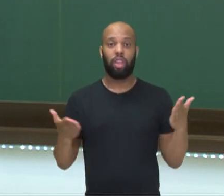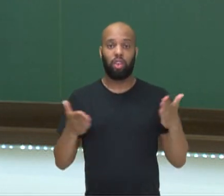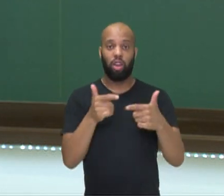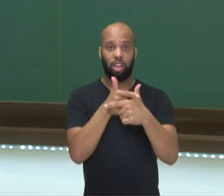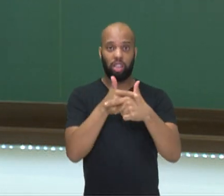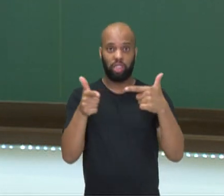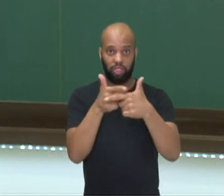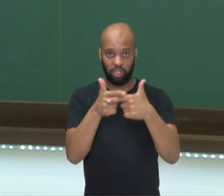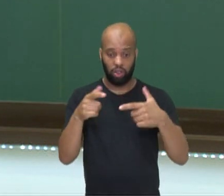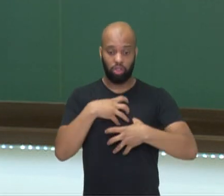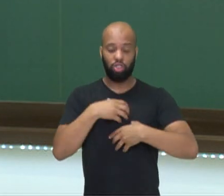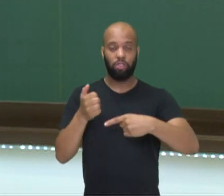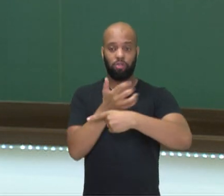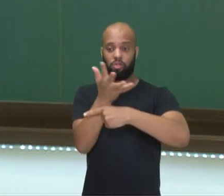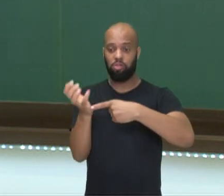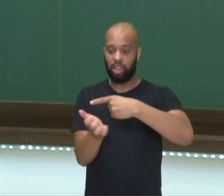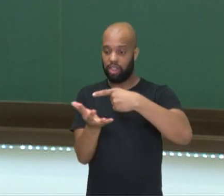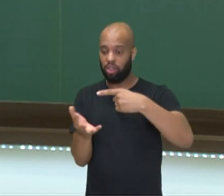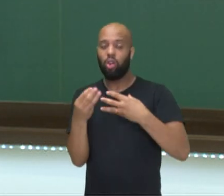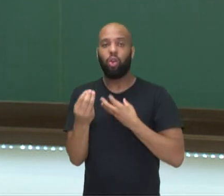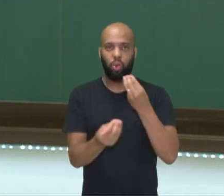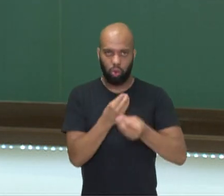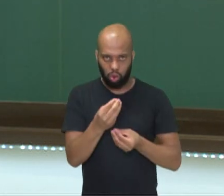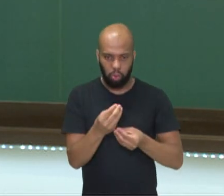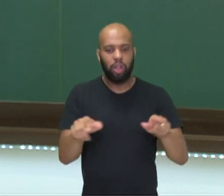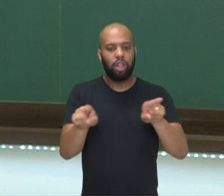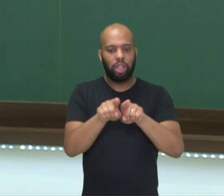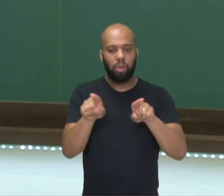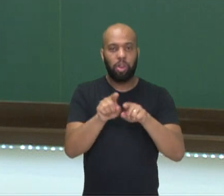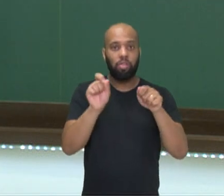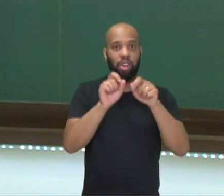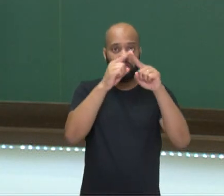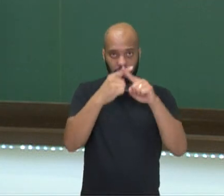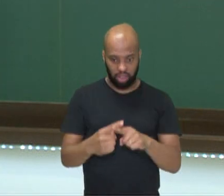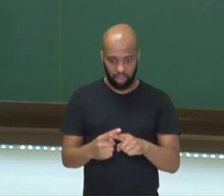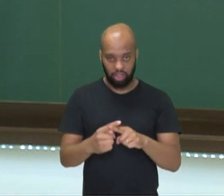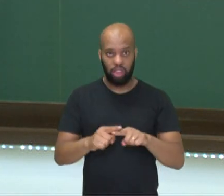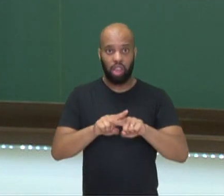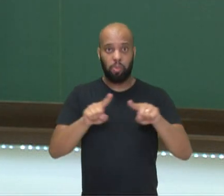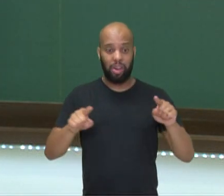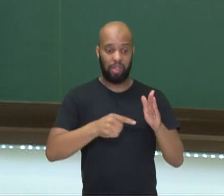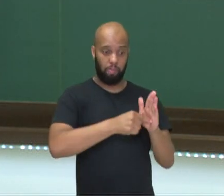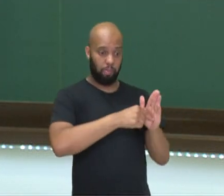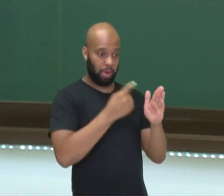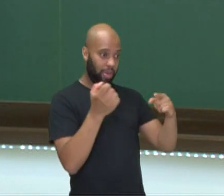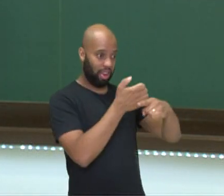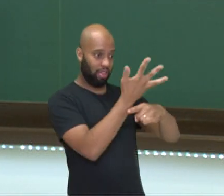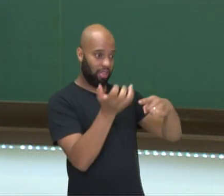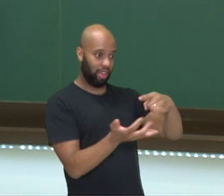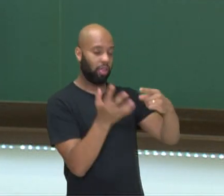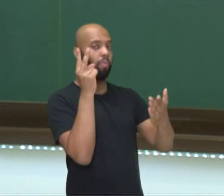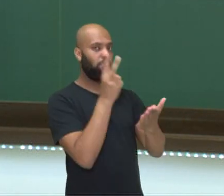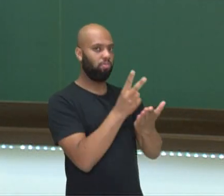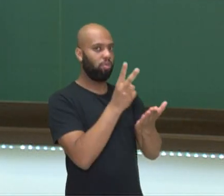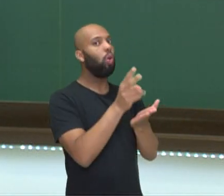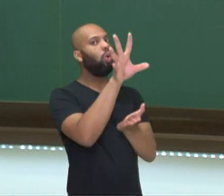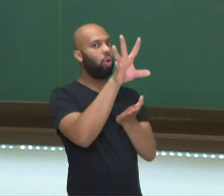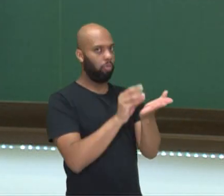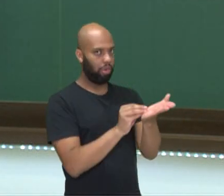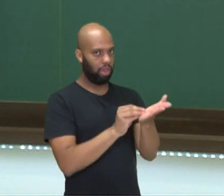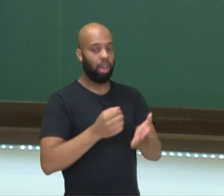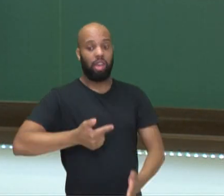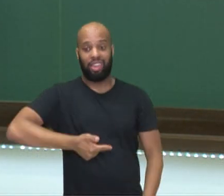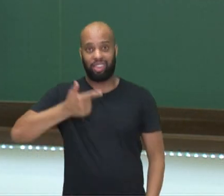Divisão na forma fracionária. Como é que eu faço? Eu também vou fazer uma multiplicação. Só que eu vou multiplicar o primeiro termo, a primeira fração,